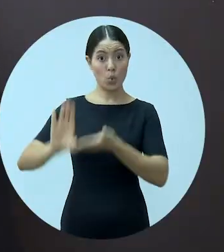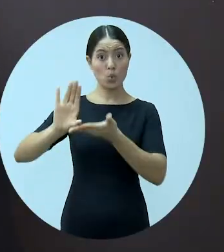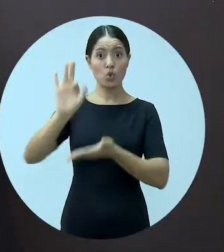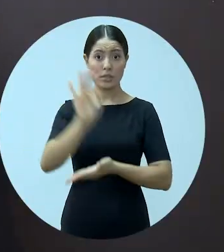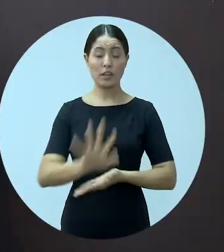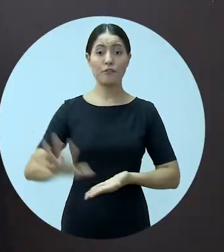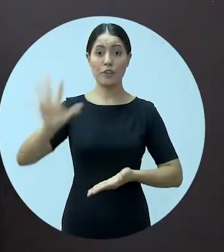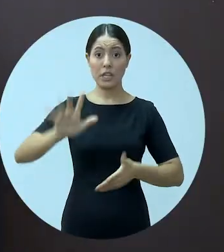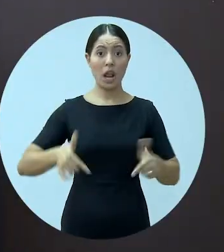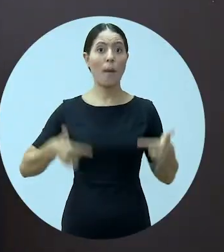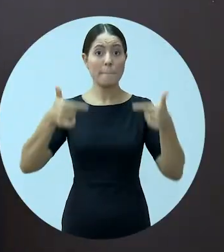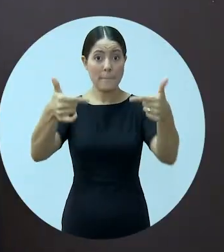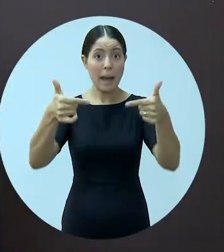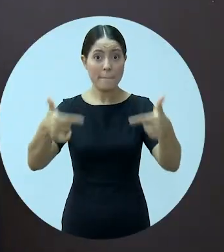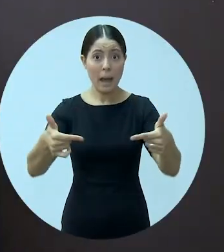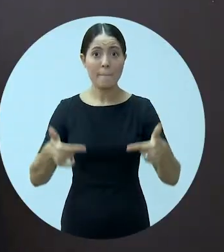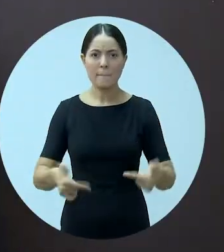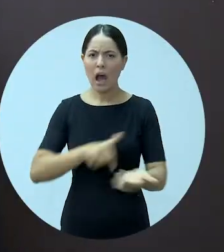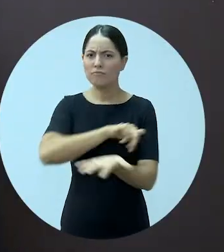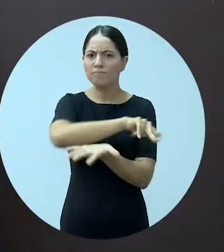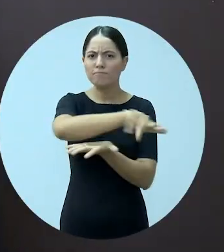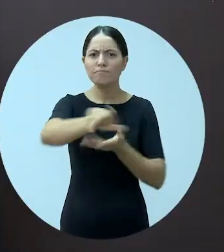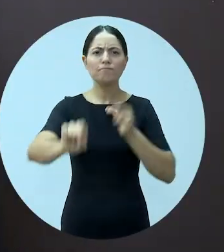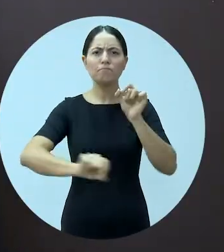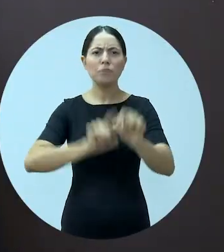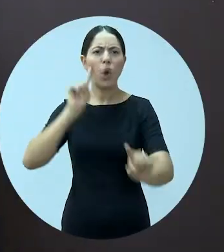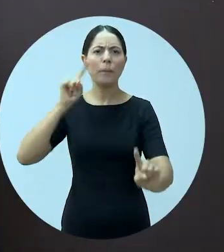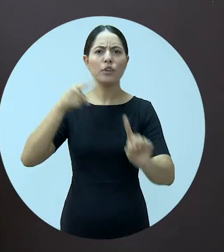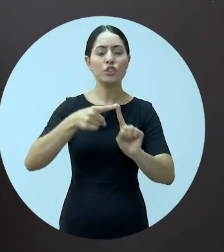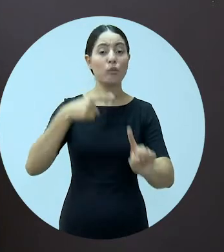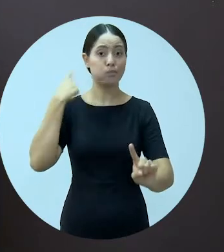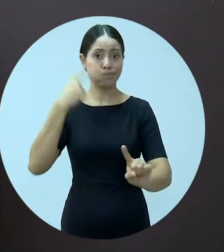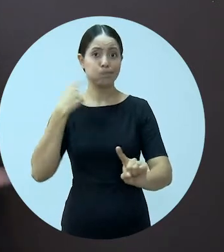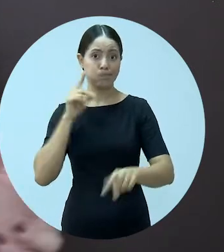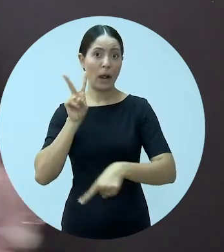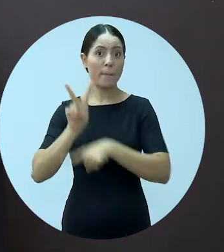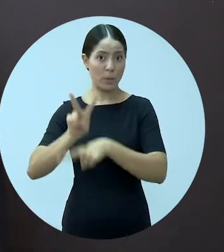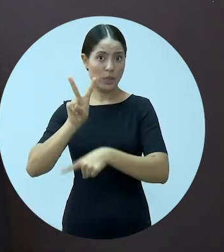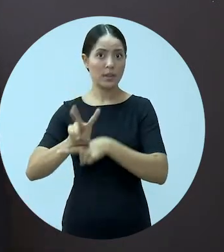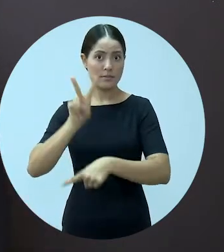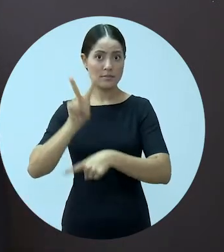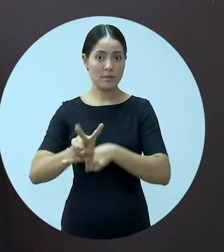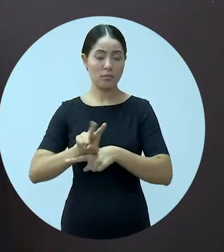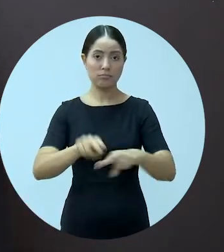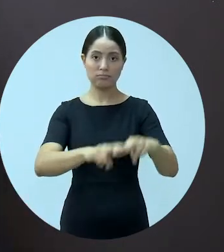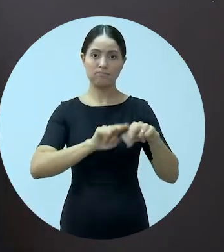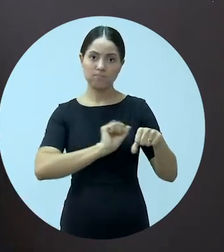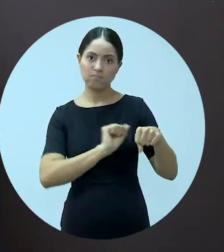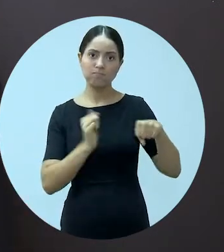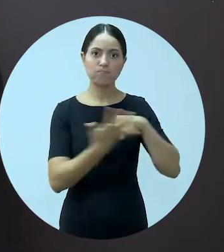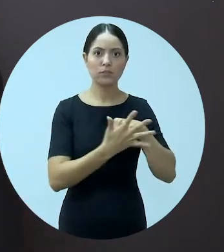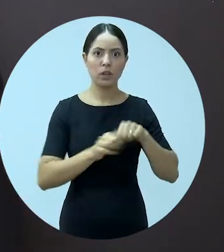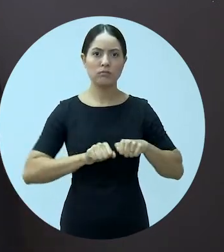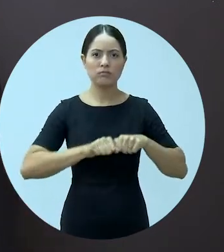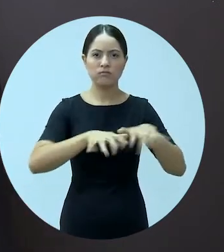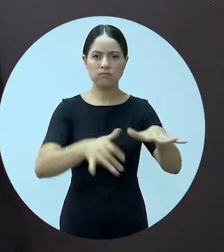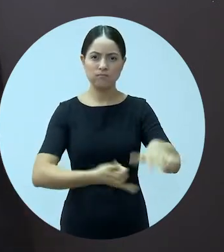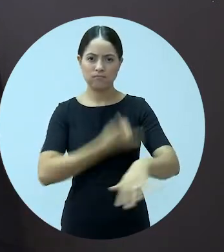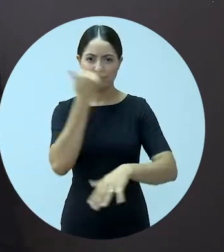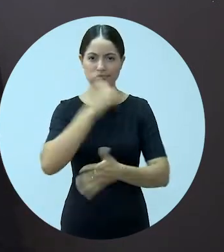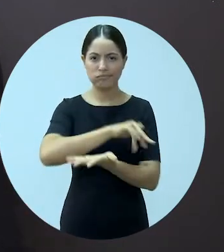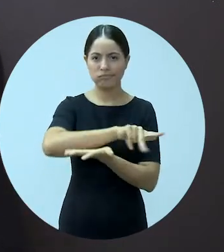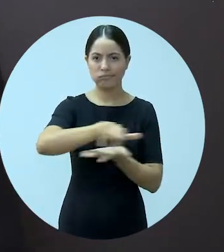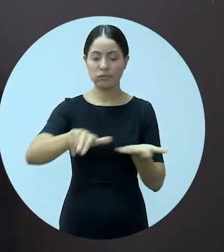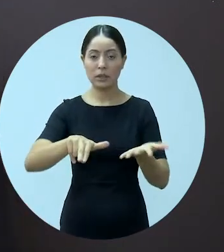Federal está tomando diversas medidas para proteger a advocacia em meio às consequências que a pandemia tem gerado.